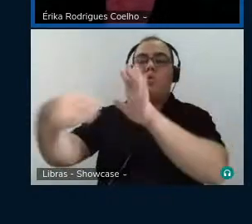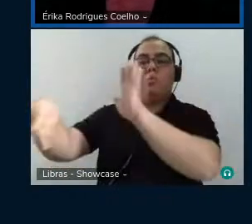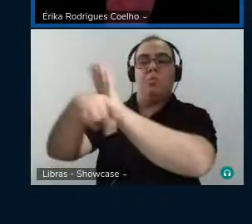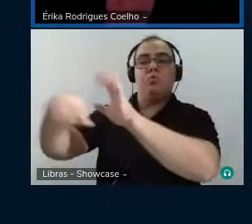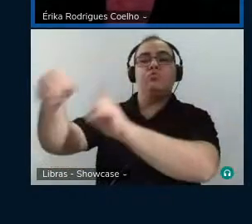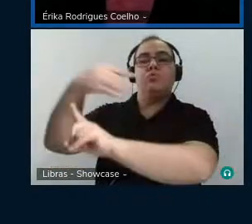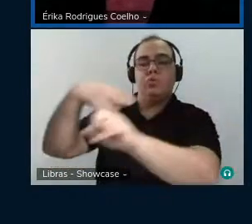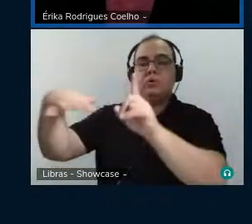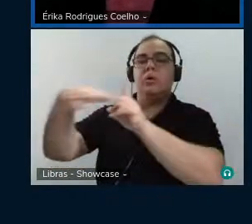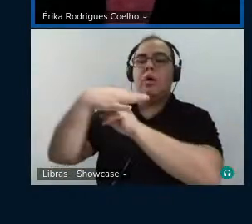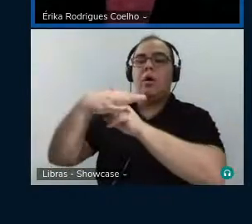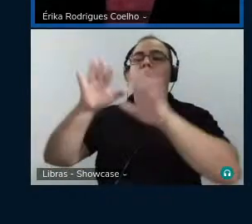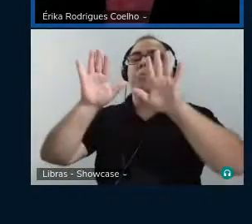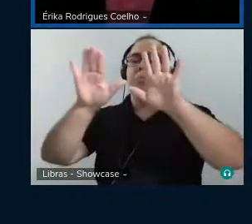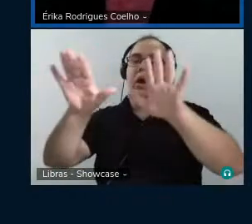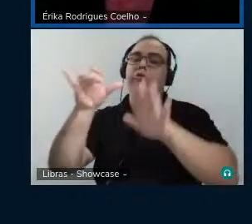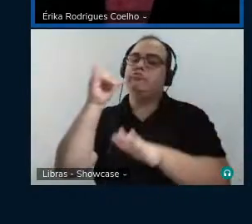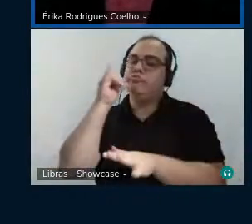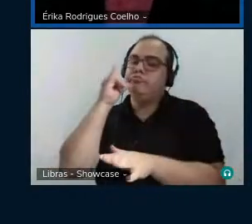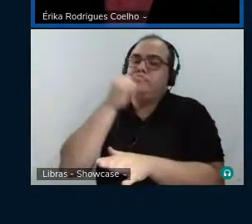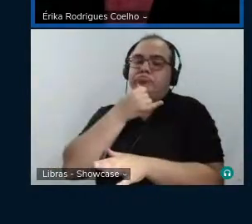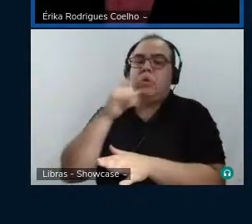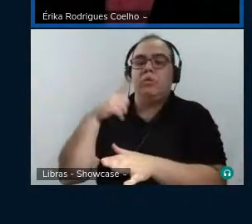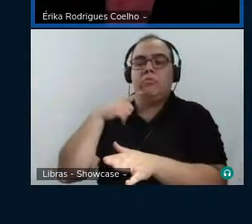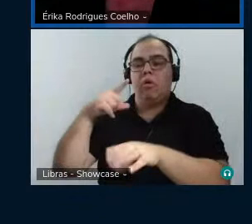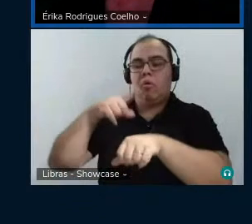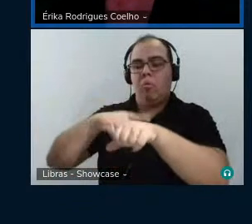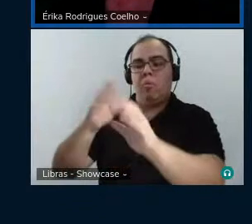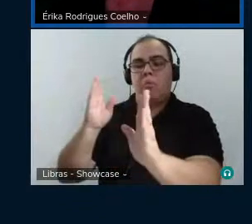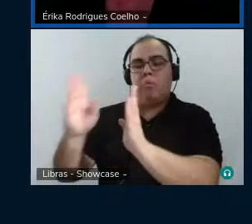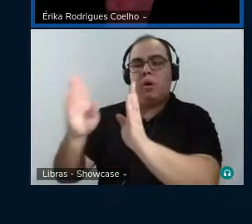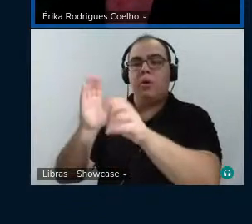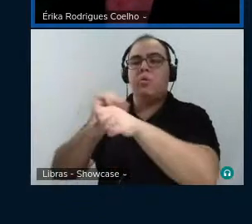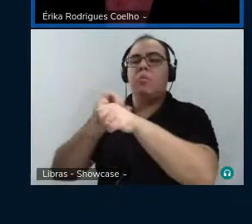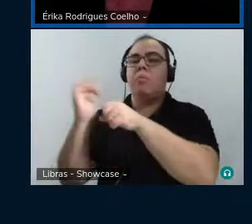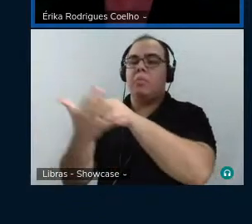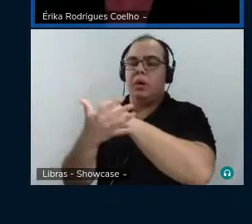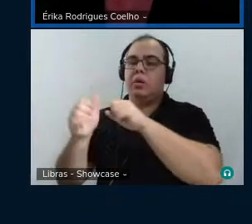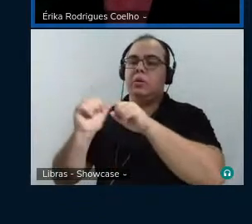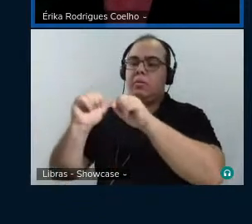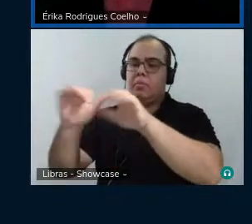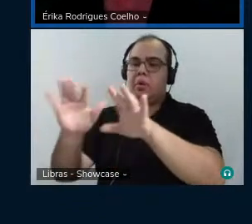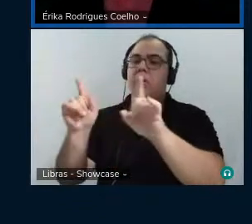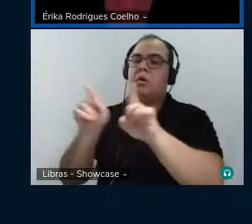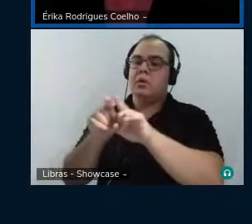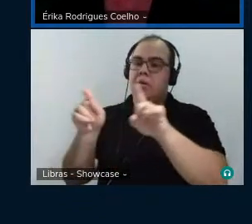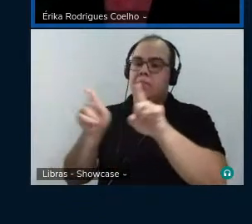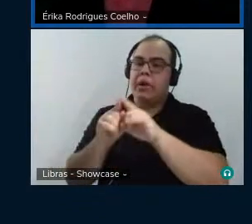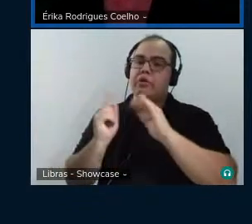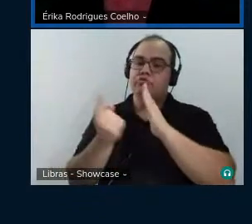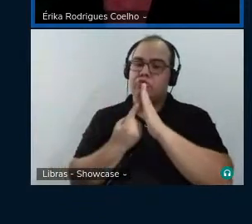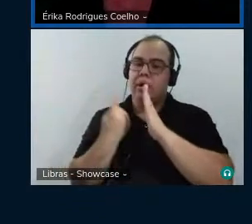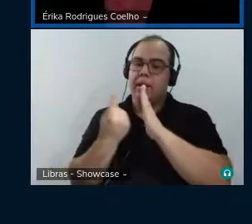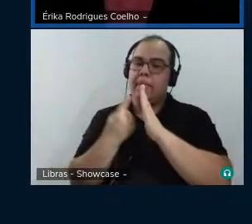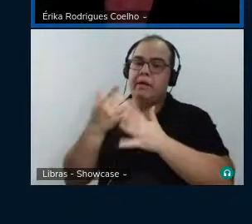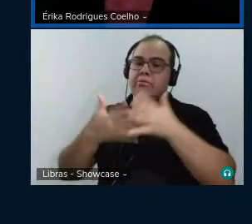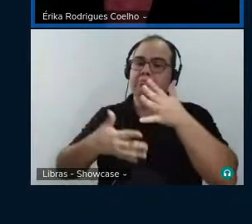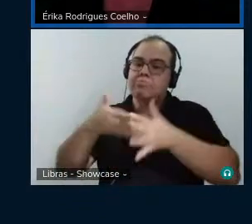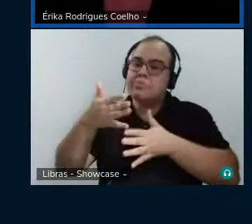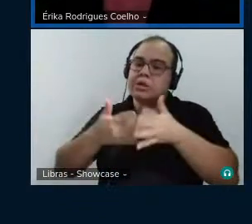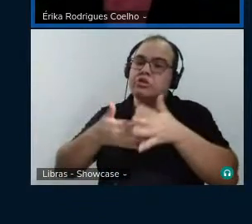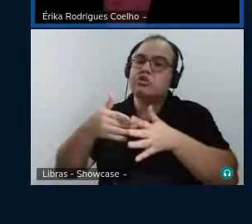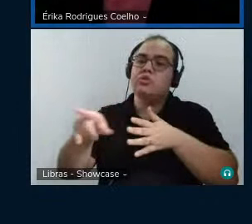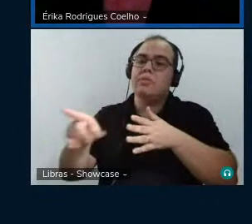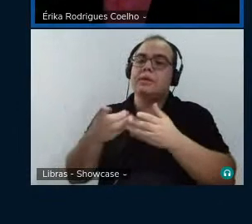infelizmente, devido ao período da pandemia e o isolamento social, impediu justamente essa